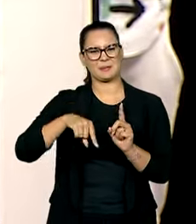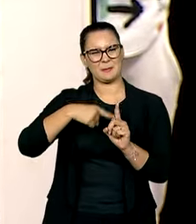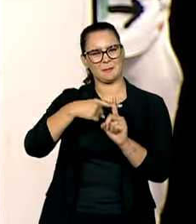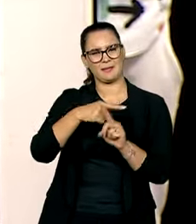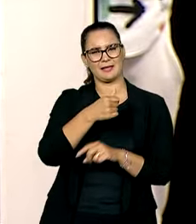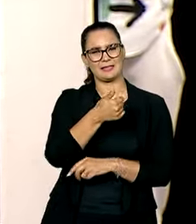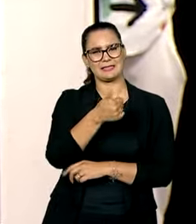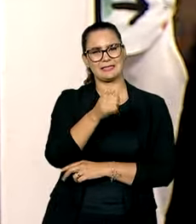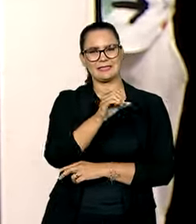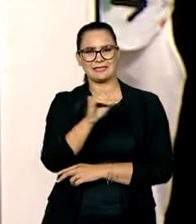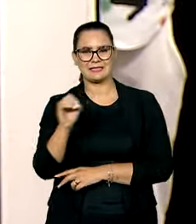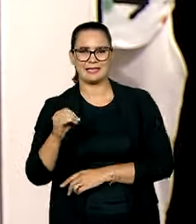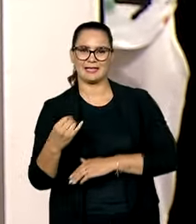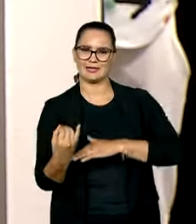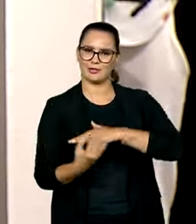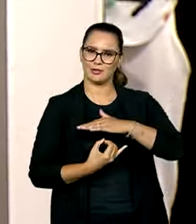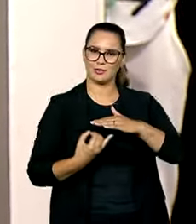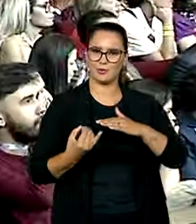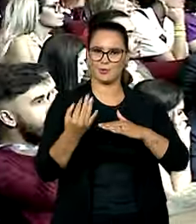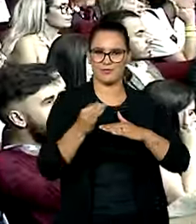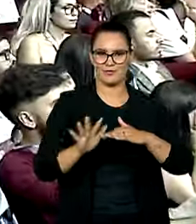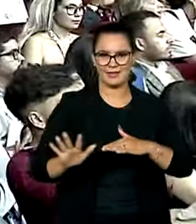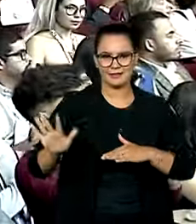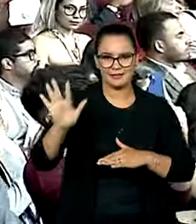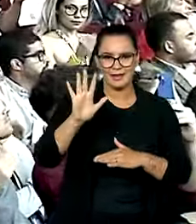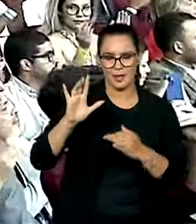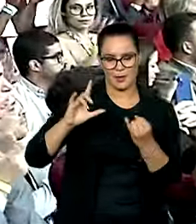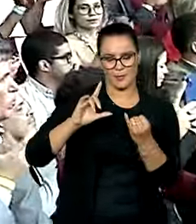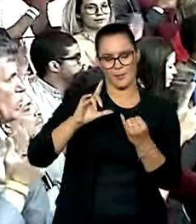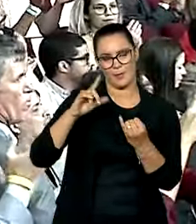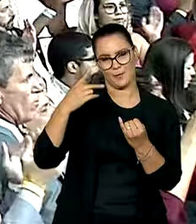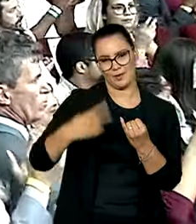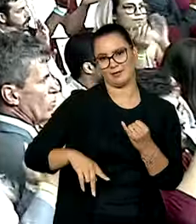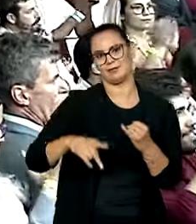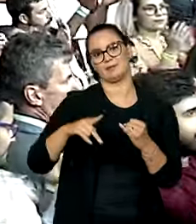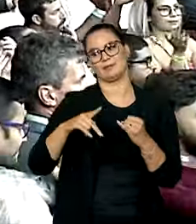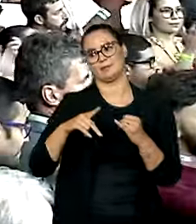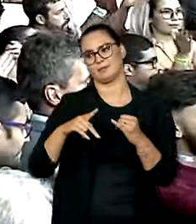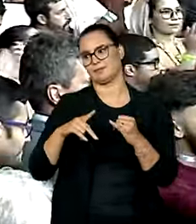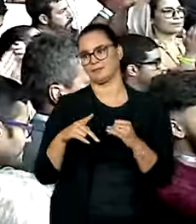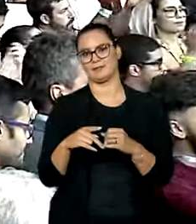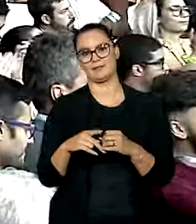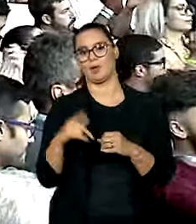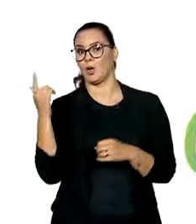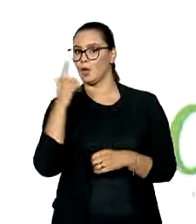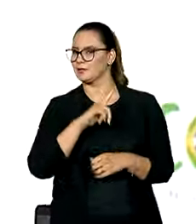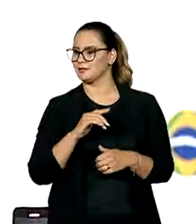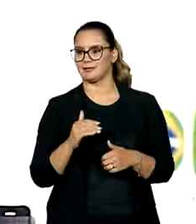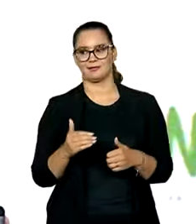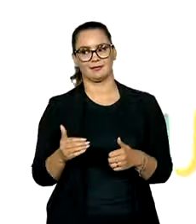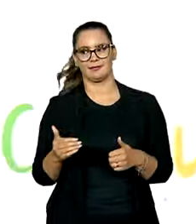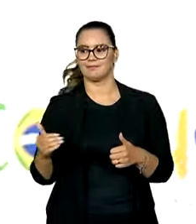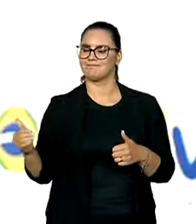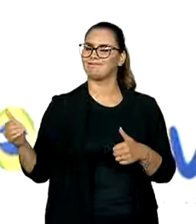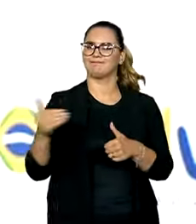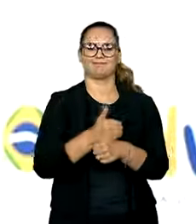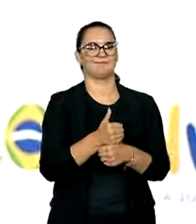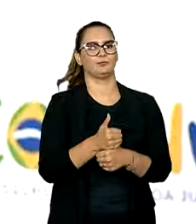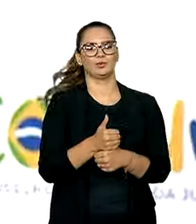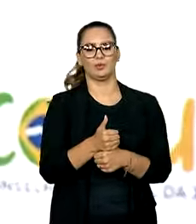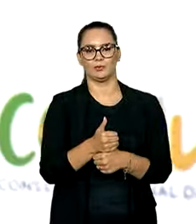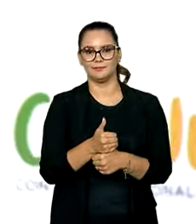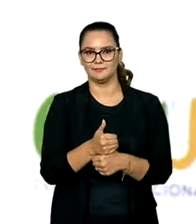institutos federais nesse país para que a gente possa suprir a